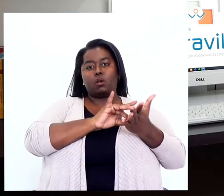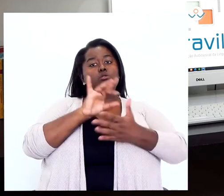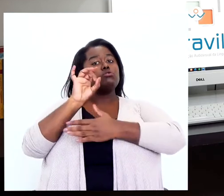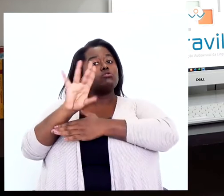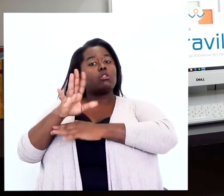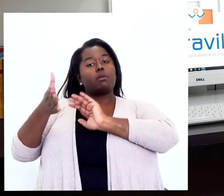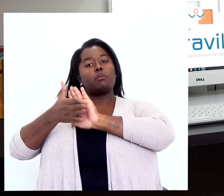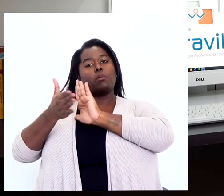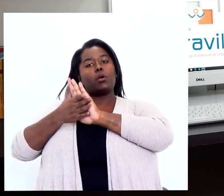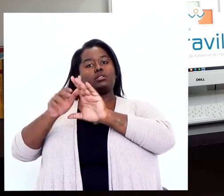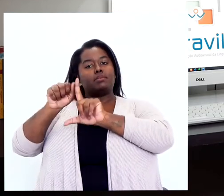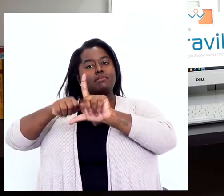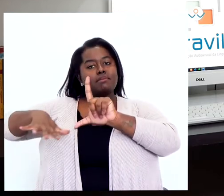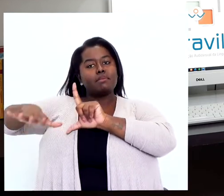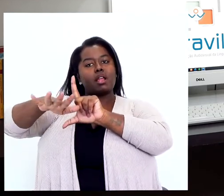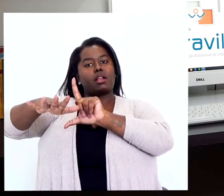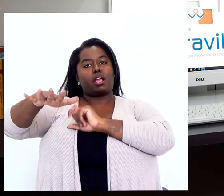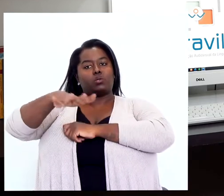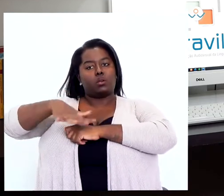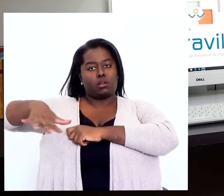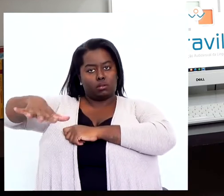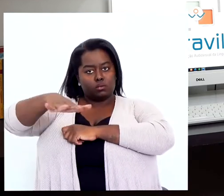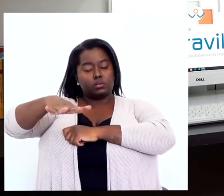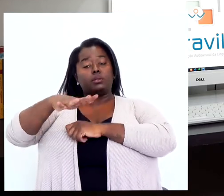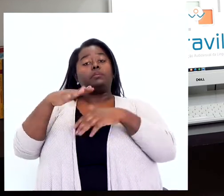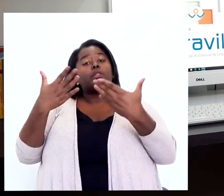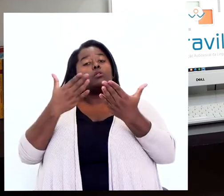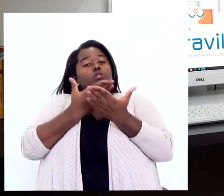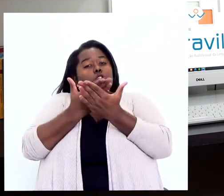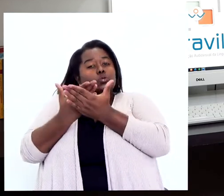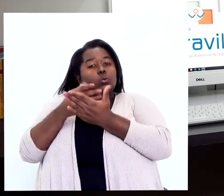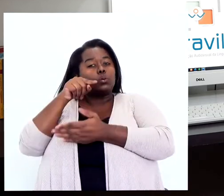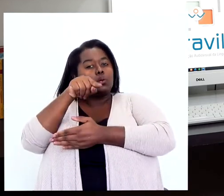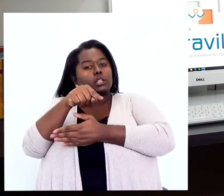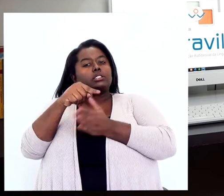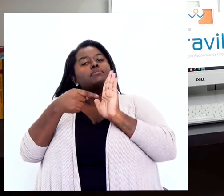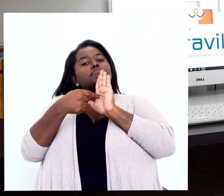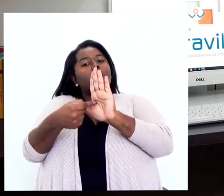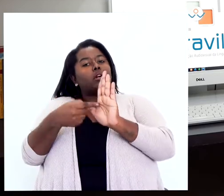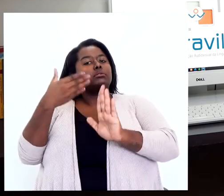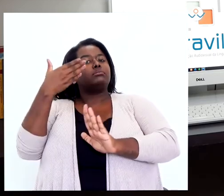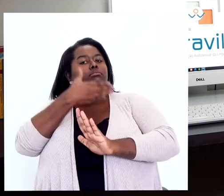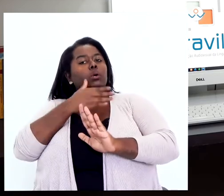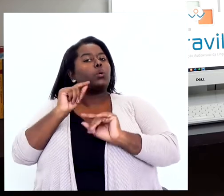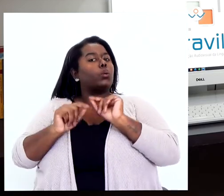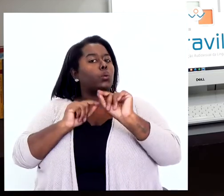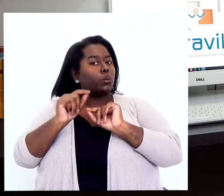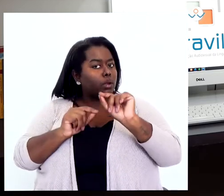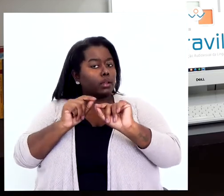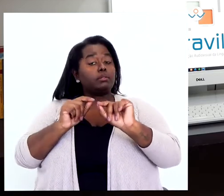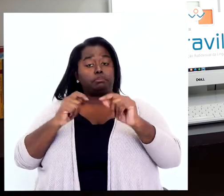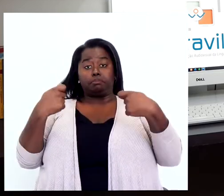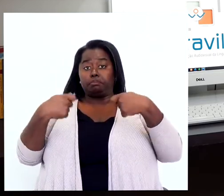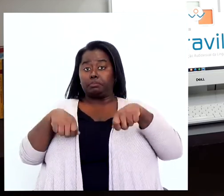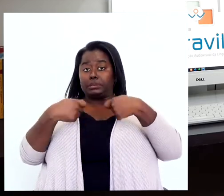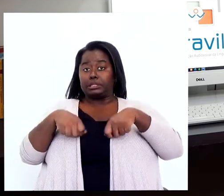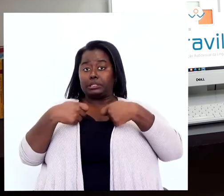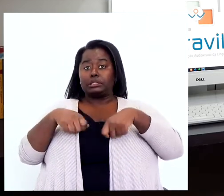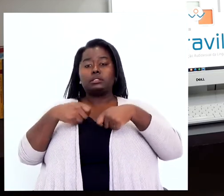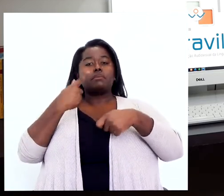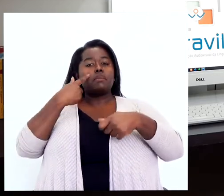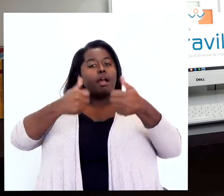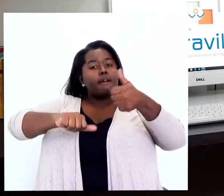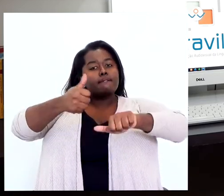apenas nas propostas do mercado. Então, esse estudo preliminar, ele dá notícias para a gente de que é